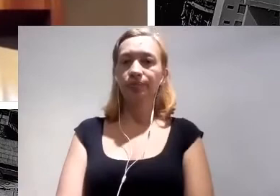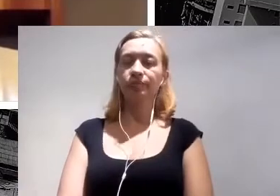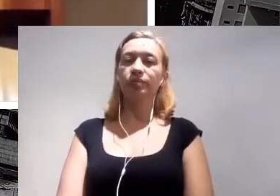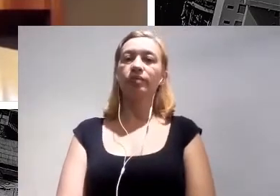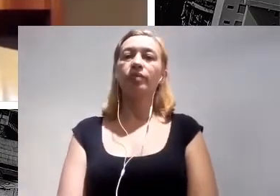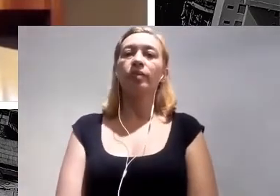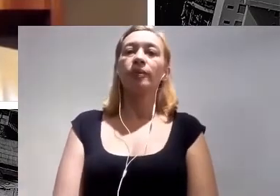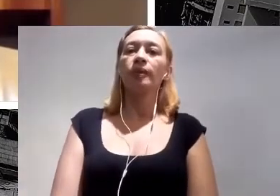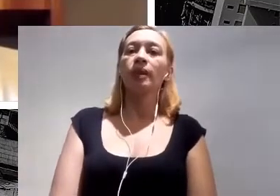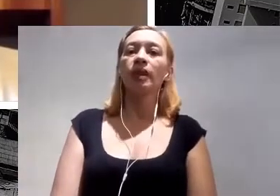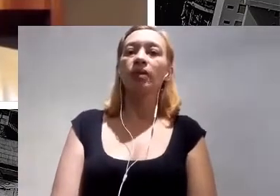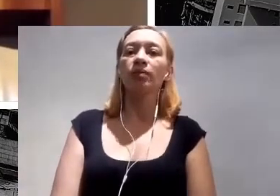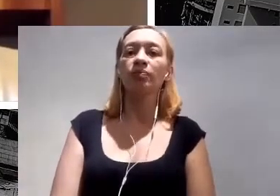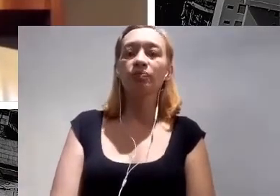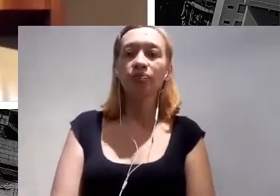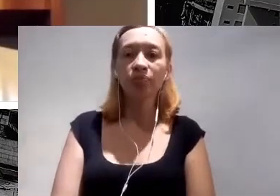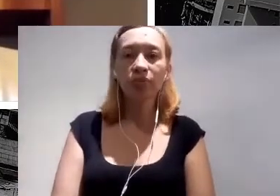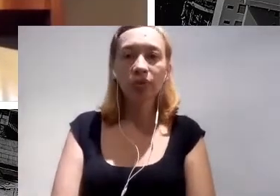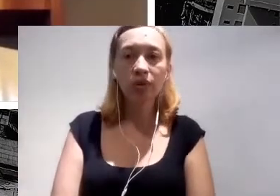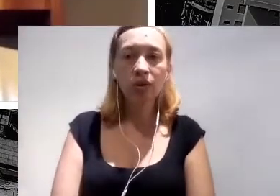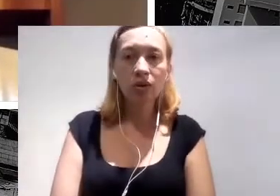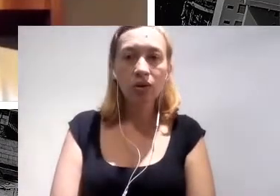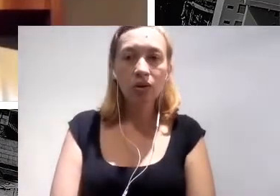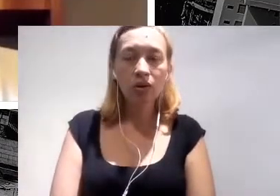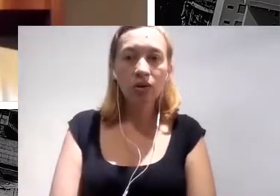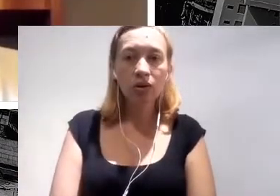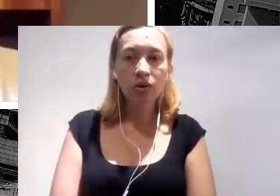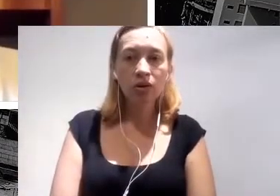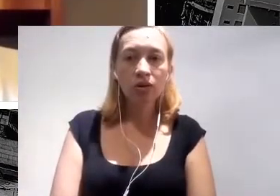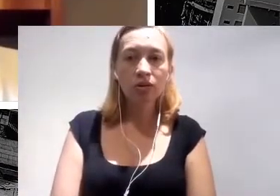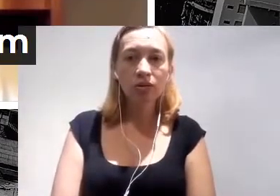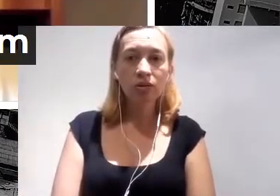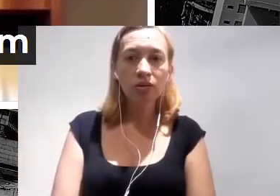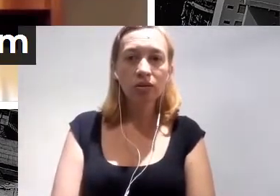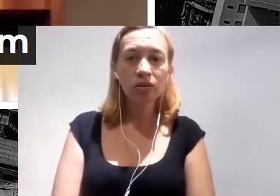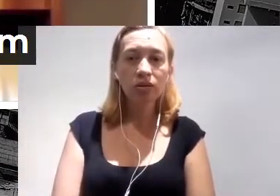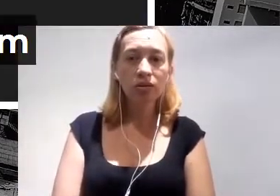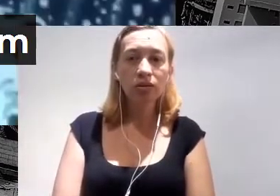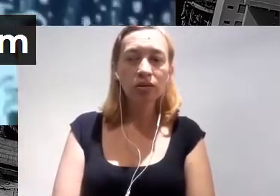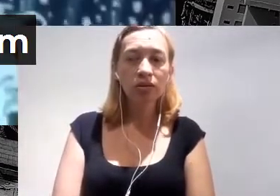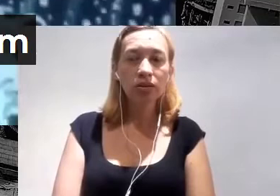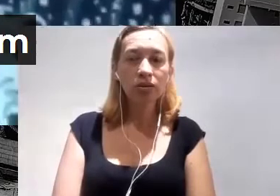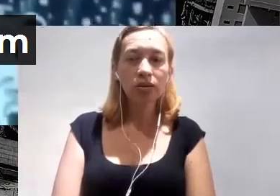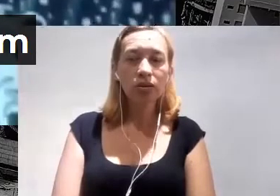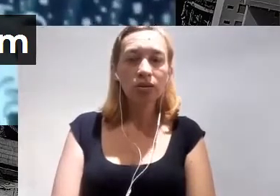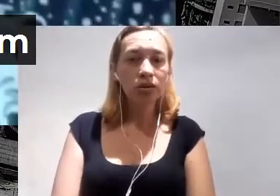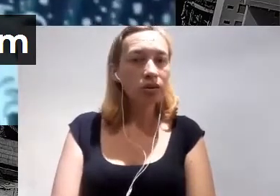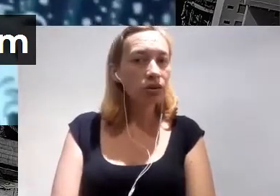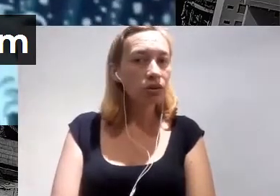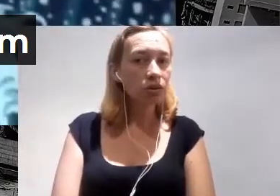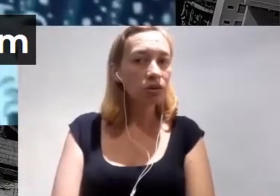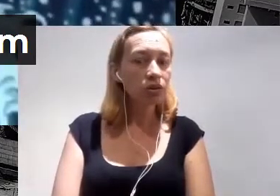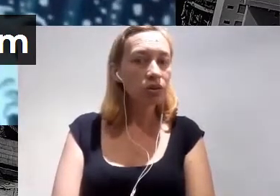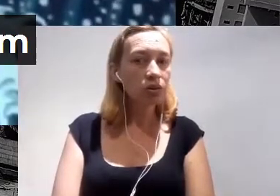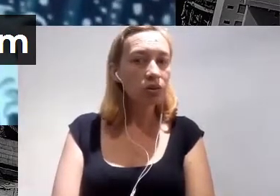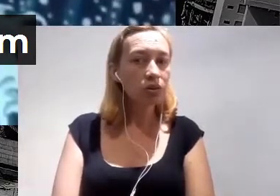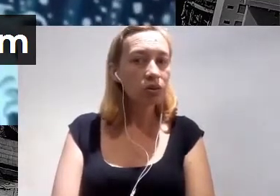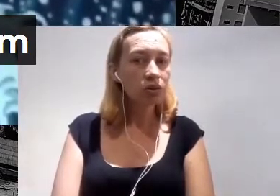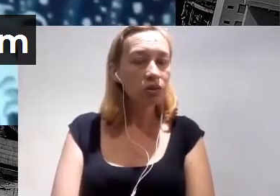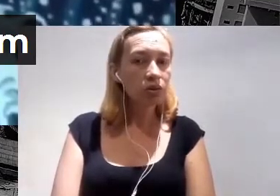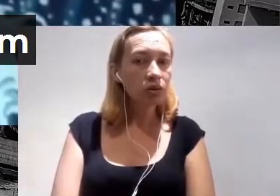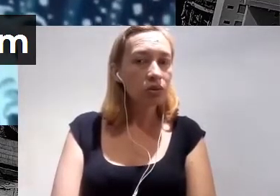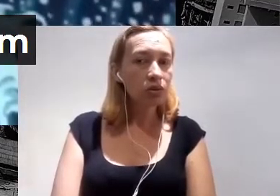Thank you. How do we get from where we are to where we want to be on nature-based solutions and water sustainability?